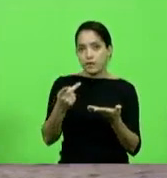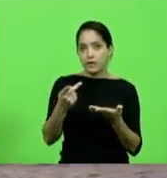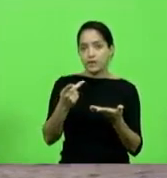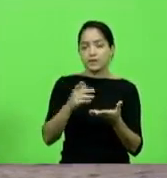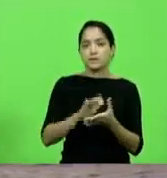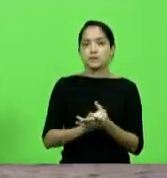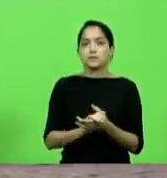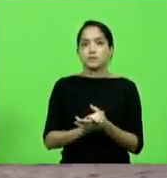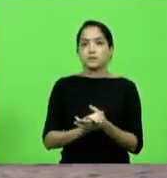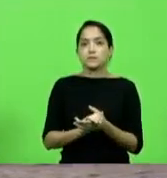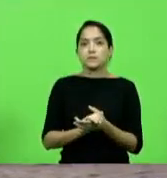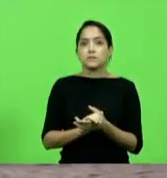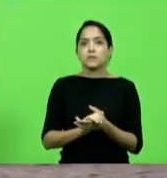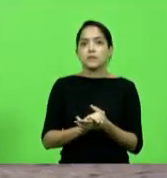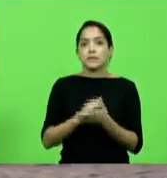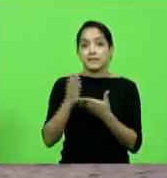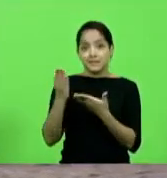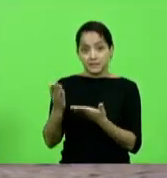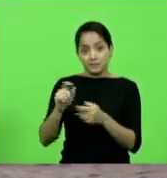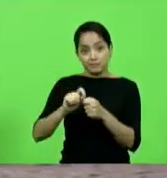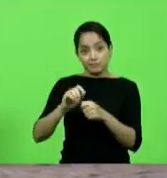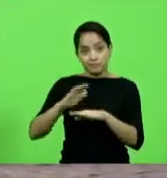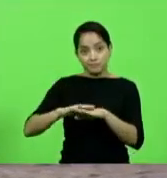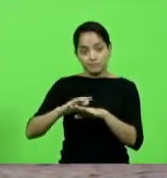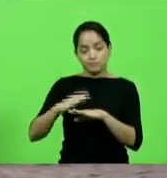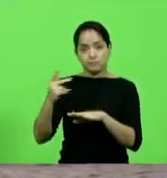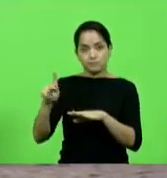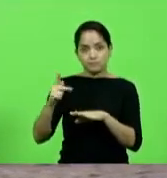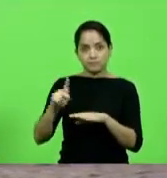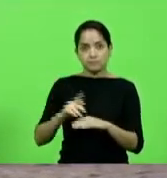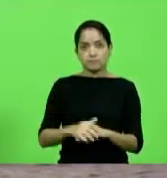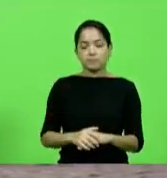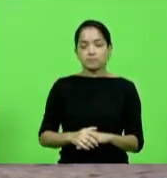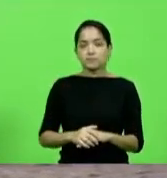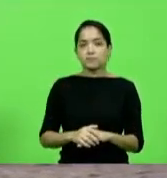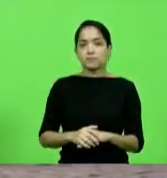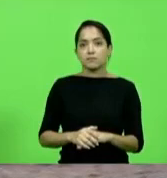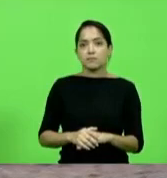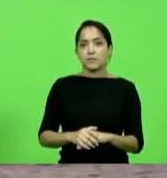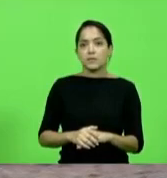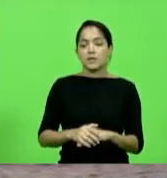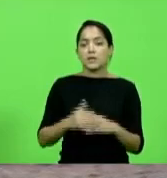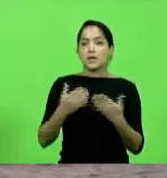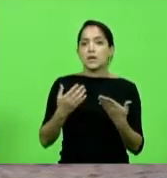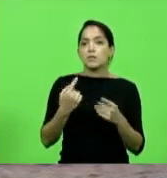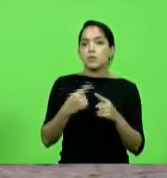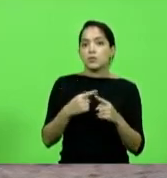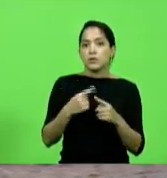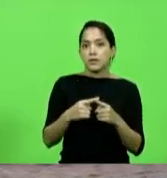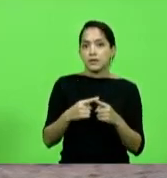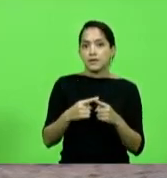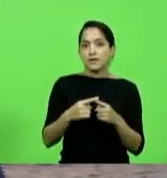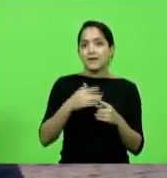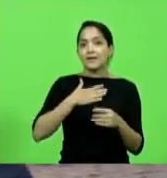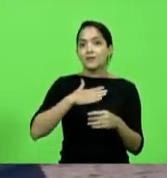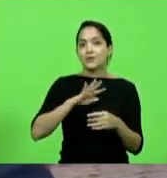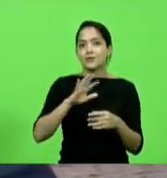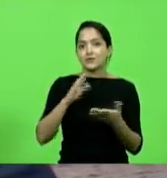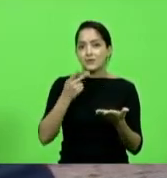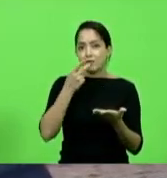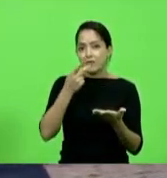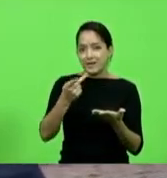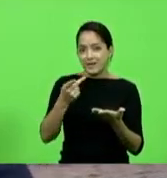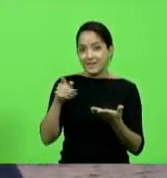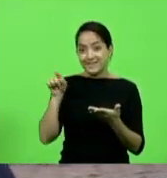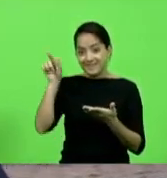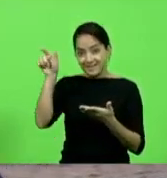o ato que ele fez. Um dos motivos é porque ele não gostou que eu falei que ele defende